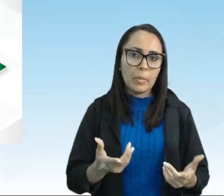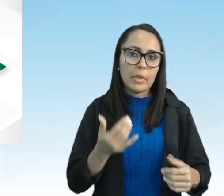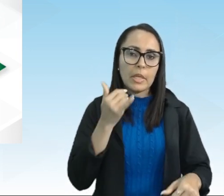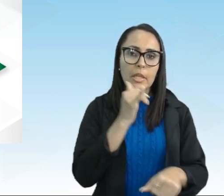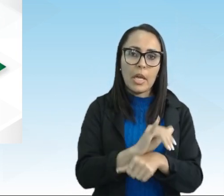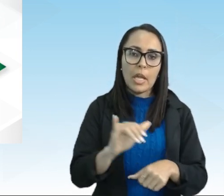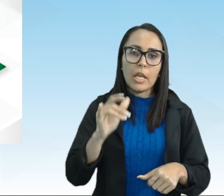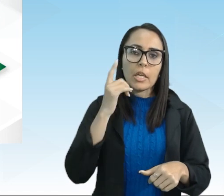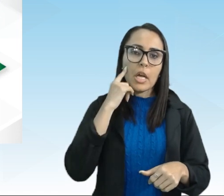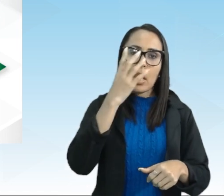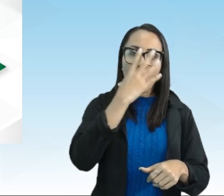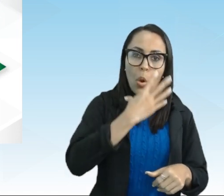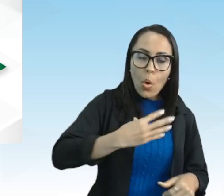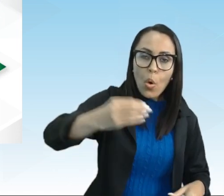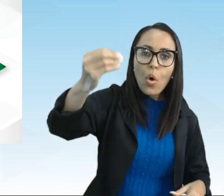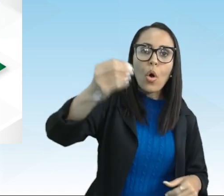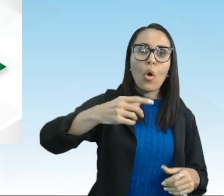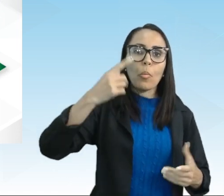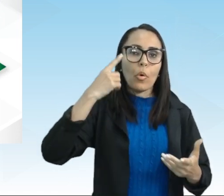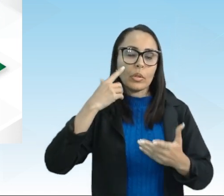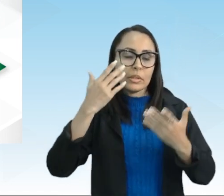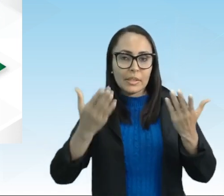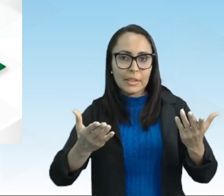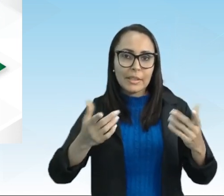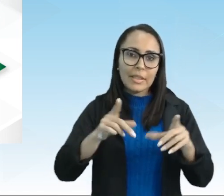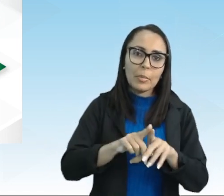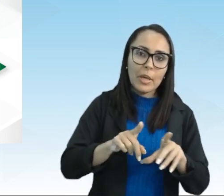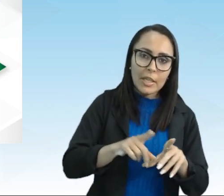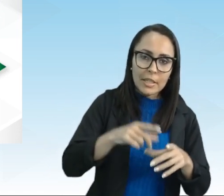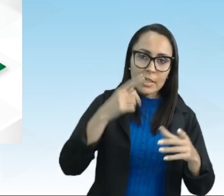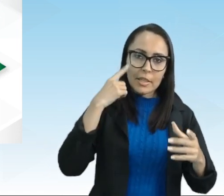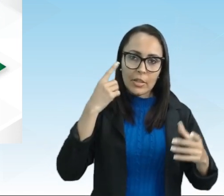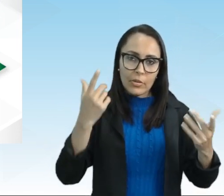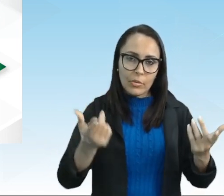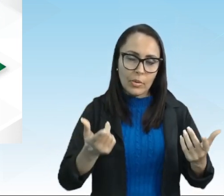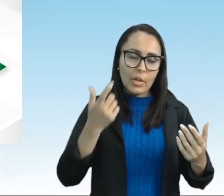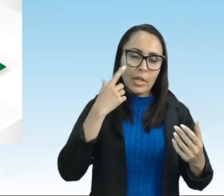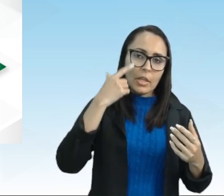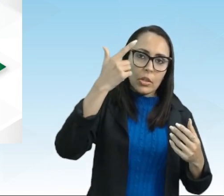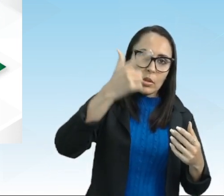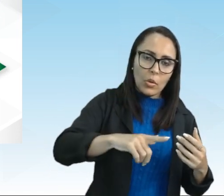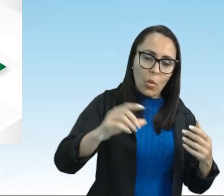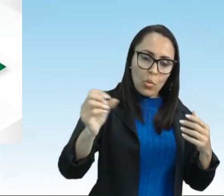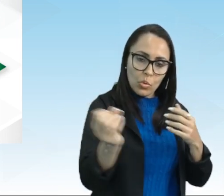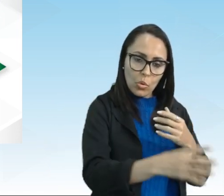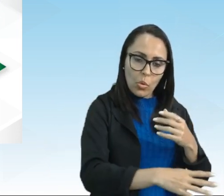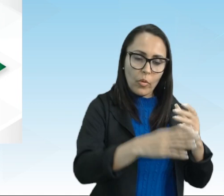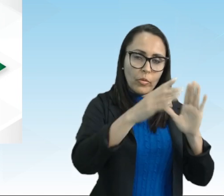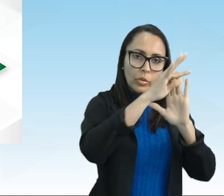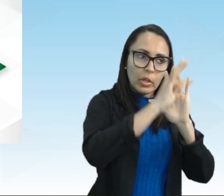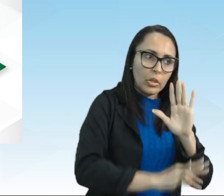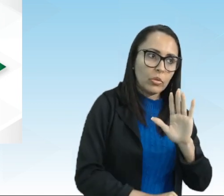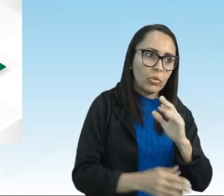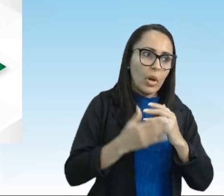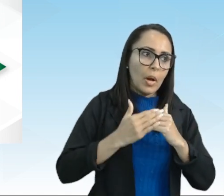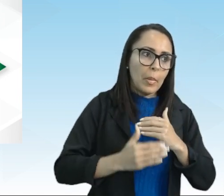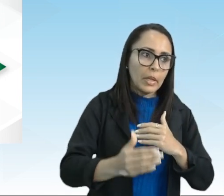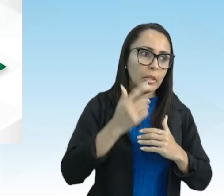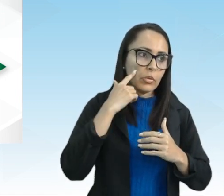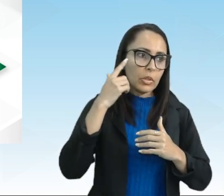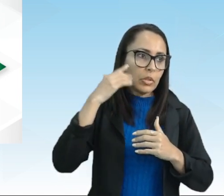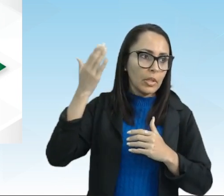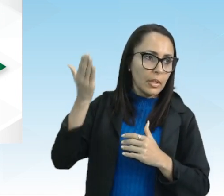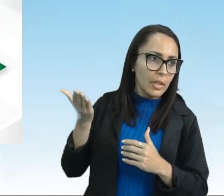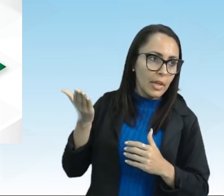lobo existem aquela em que o lobo engana a menina são retextualizar então a partir do que está na